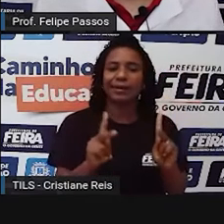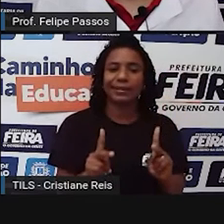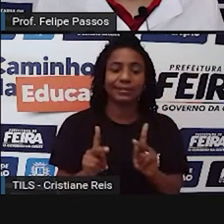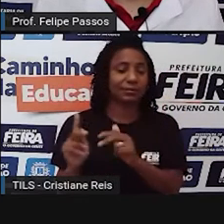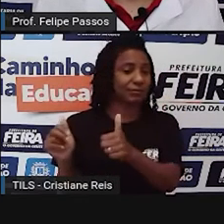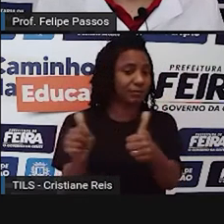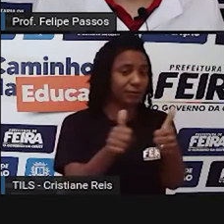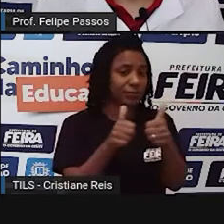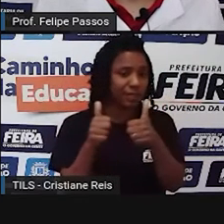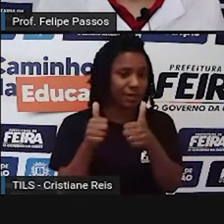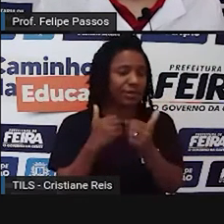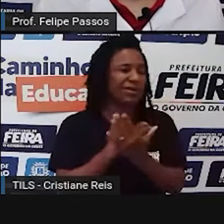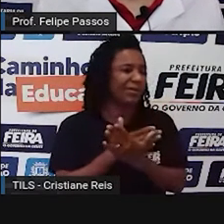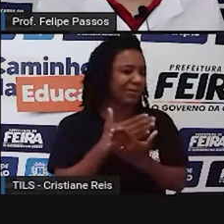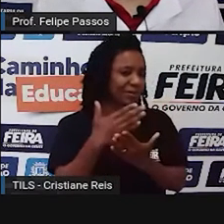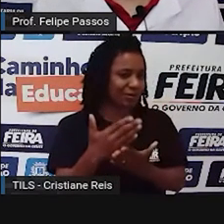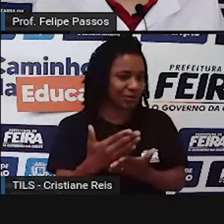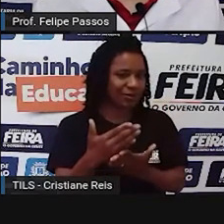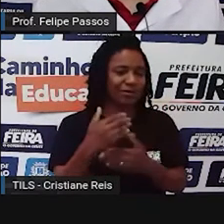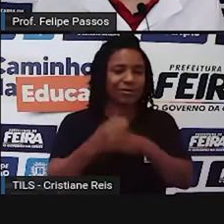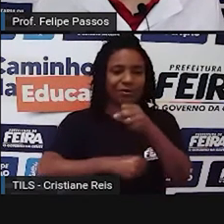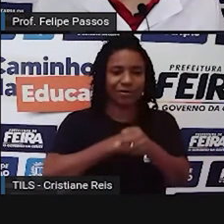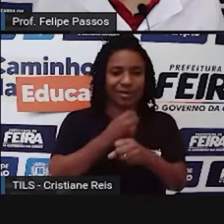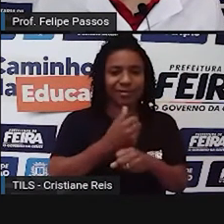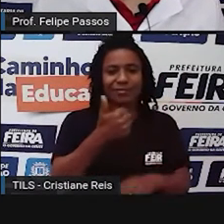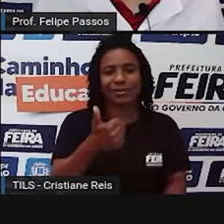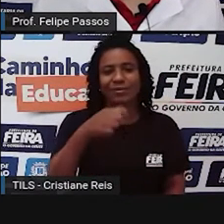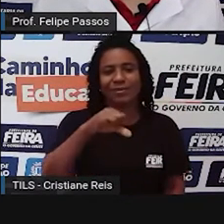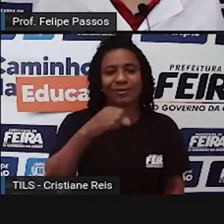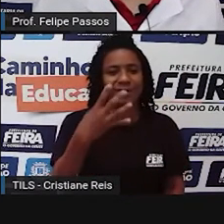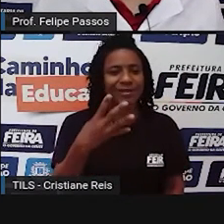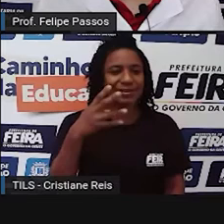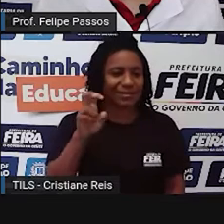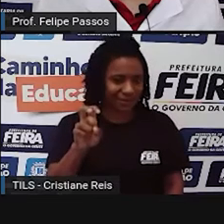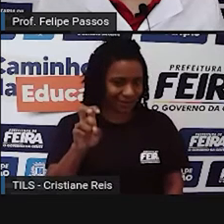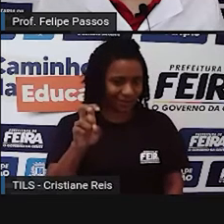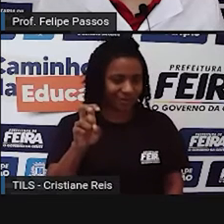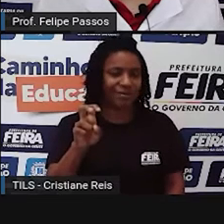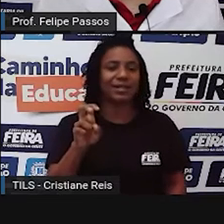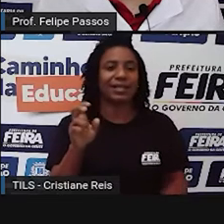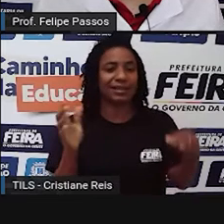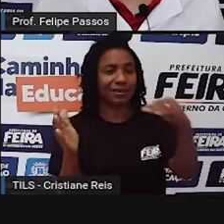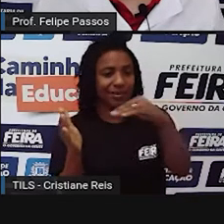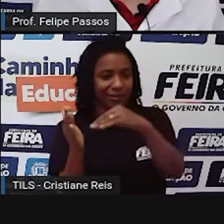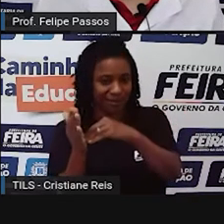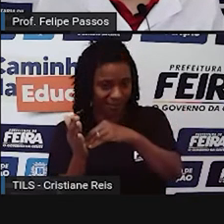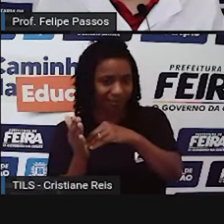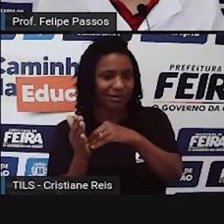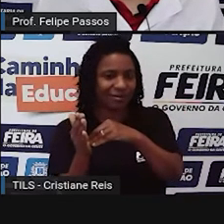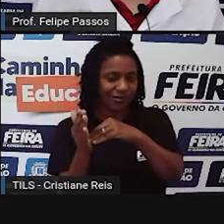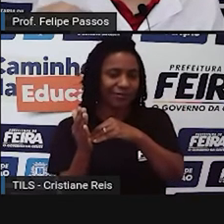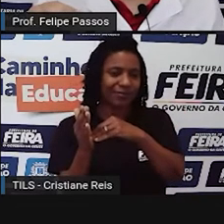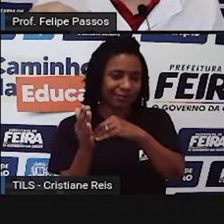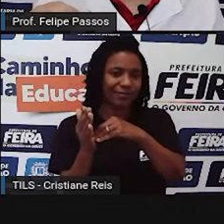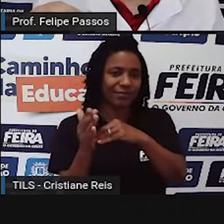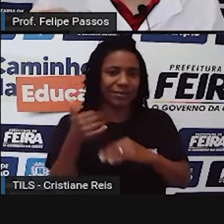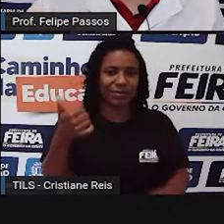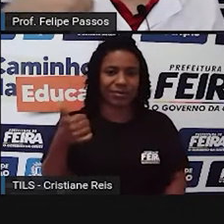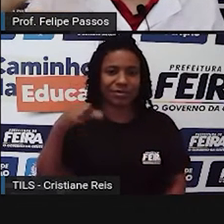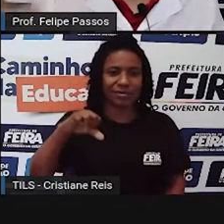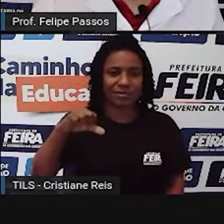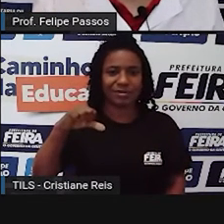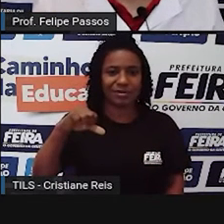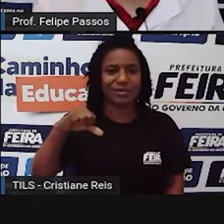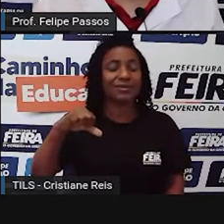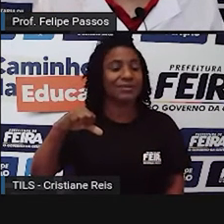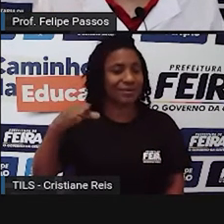começou em 1945 e terminou em 1948. Terminou não, Chegou a... Teve